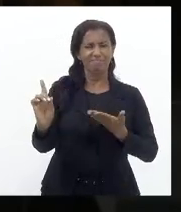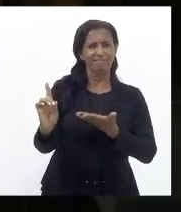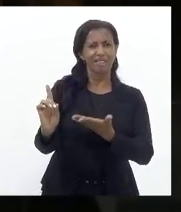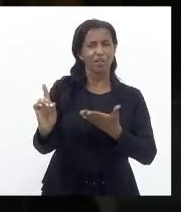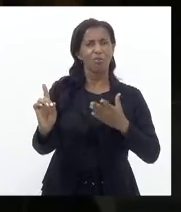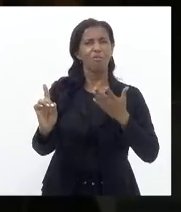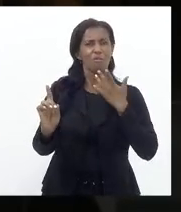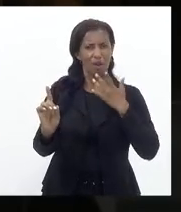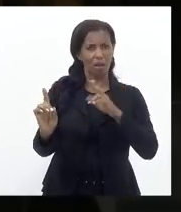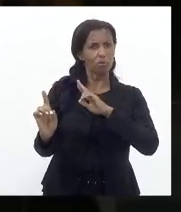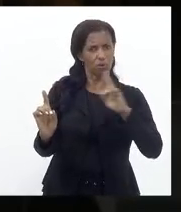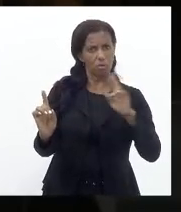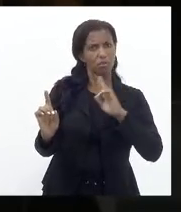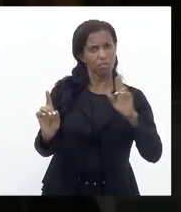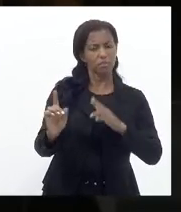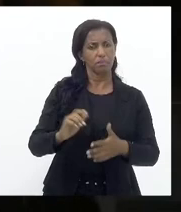nomes